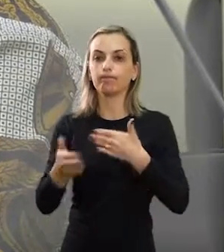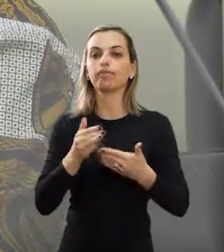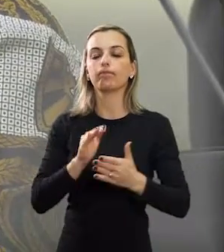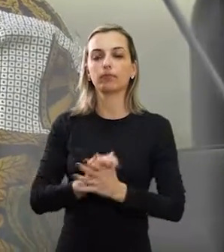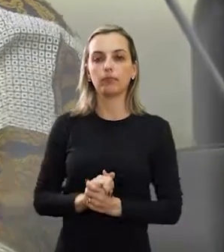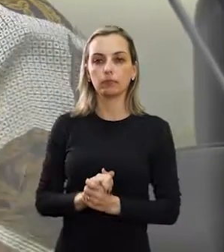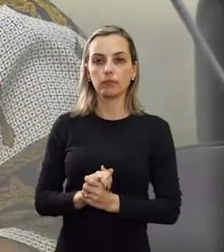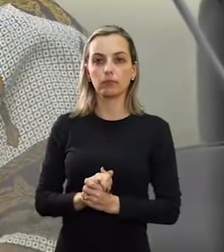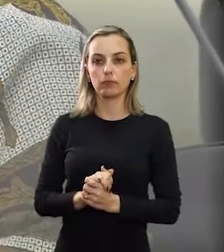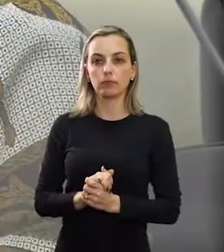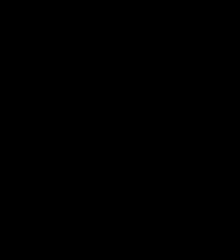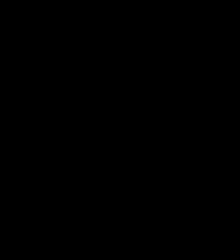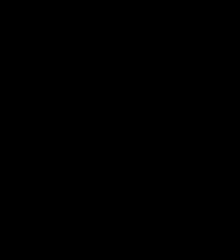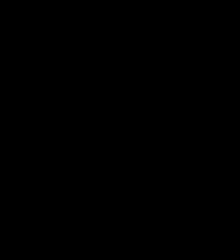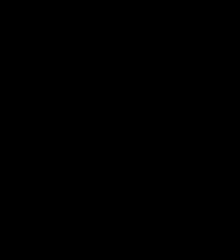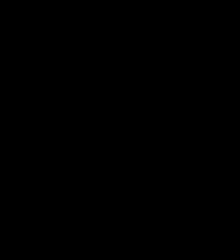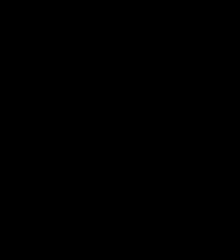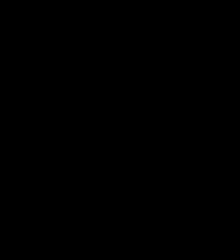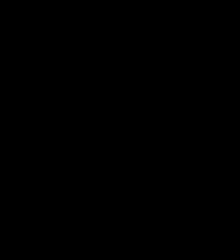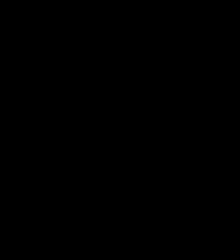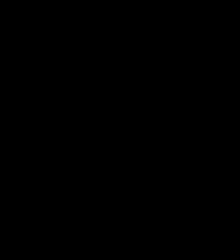espaços de poder, competência e de atuação.